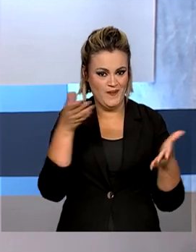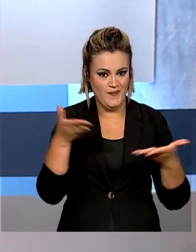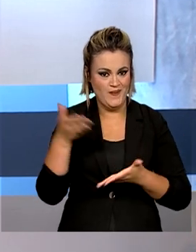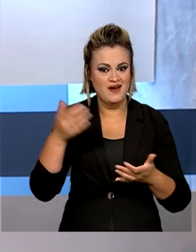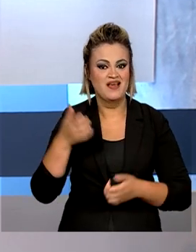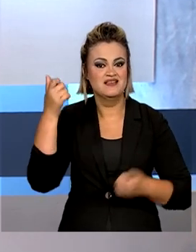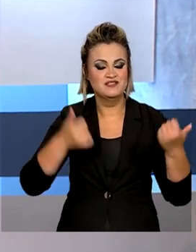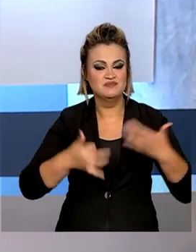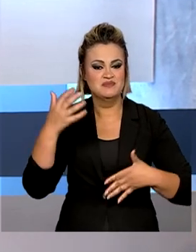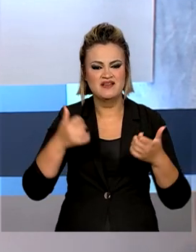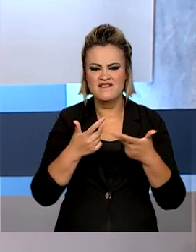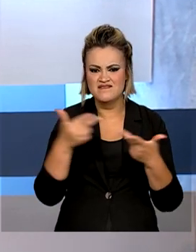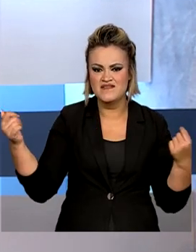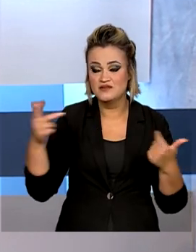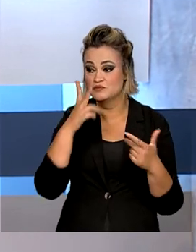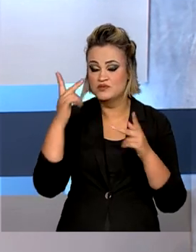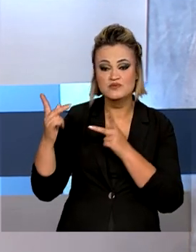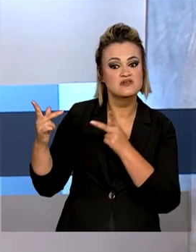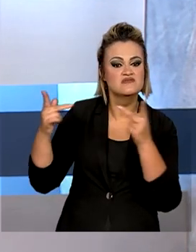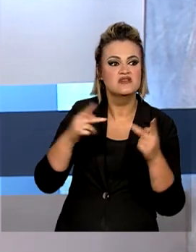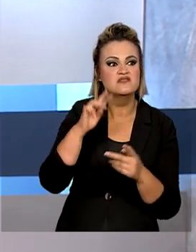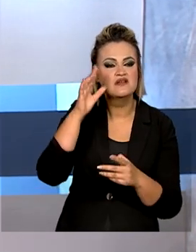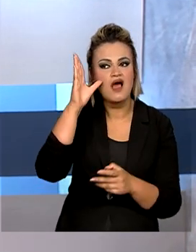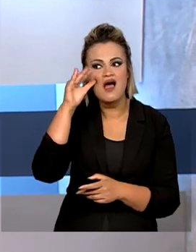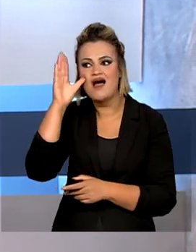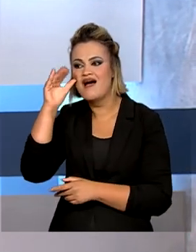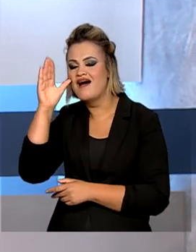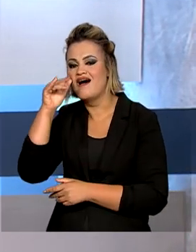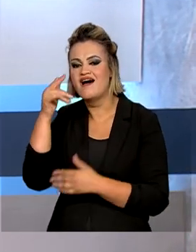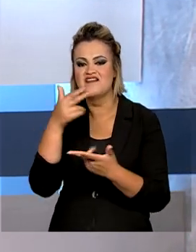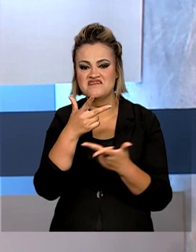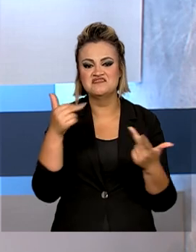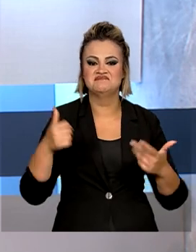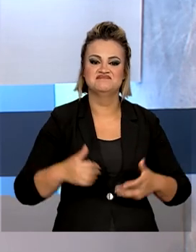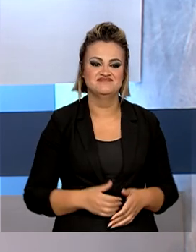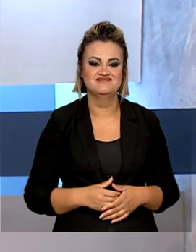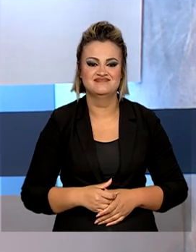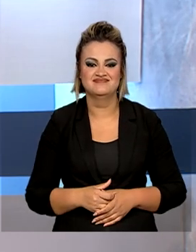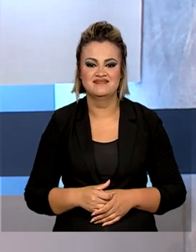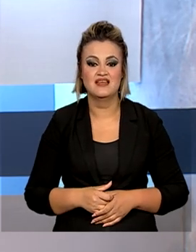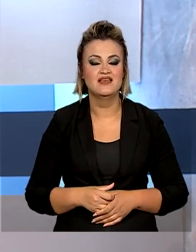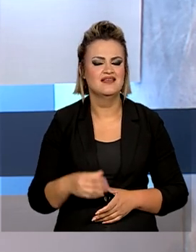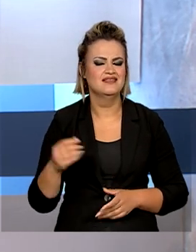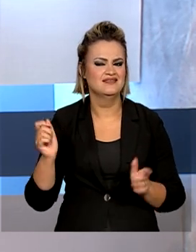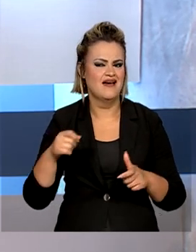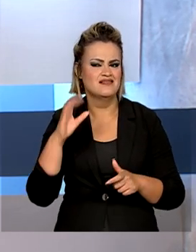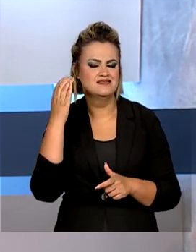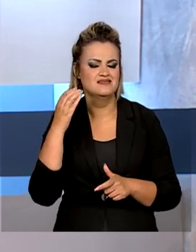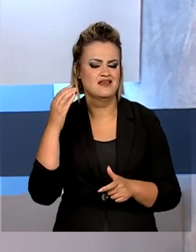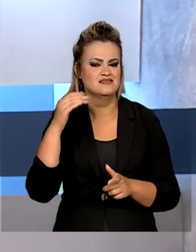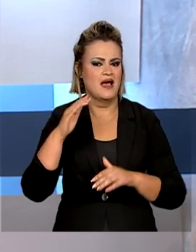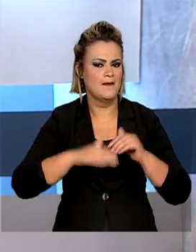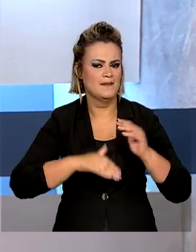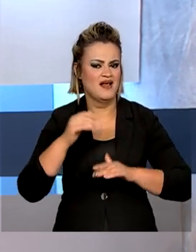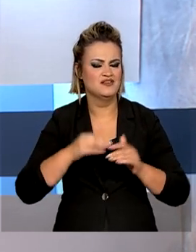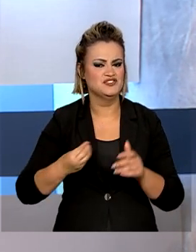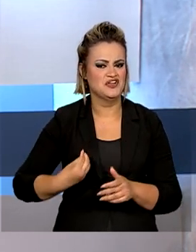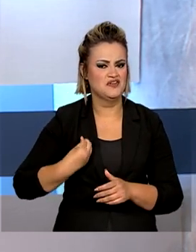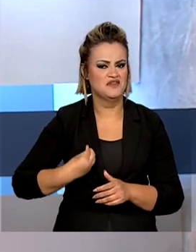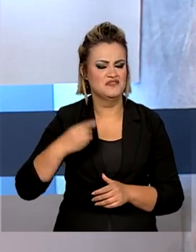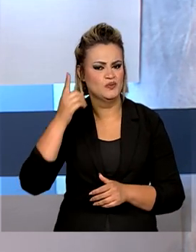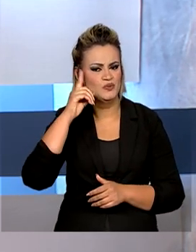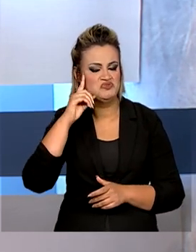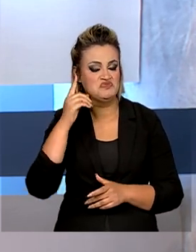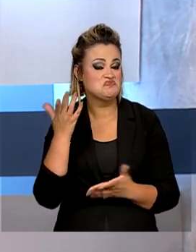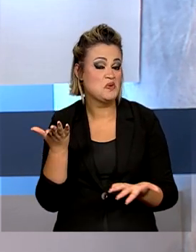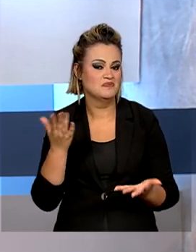Brasília até domingo, traz para perto dos visitantes todas essas inovações e mostra como é possível transformar a ciência